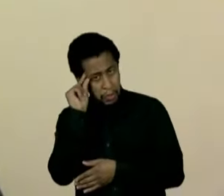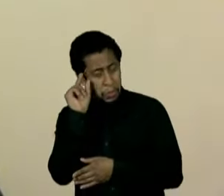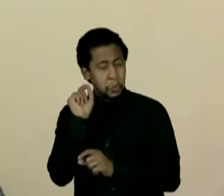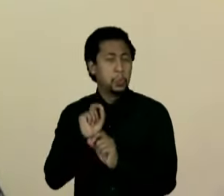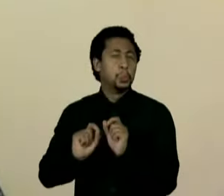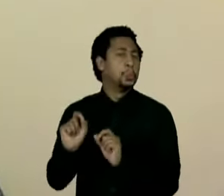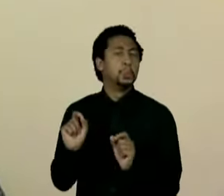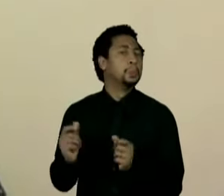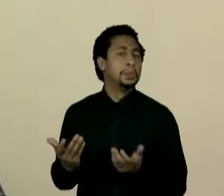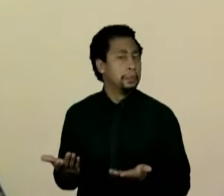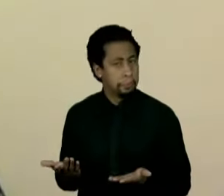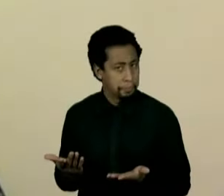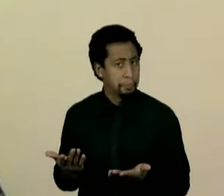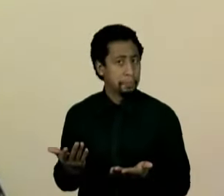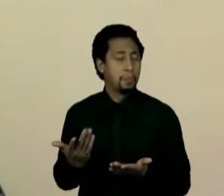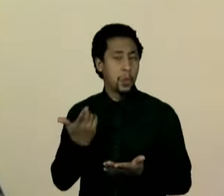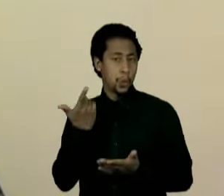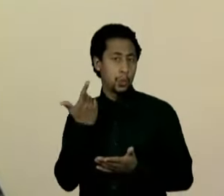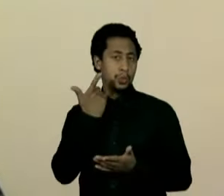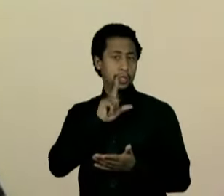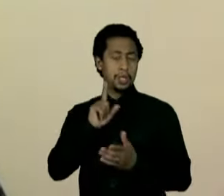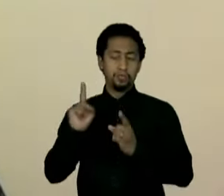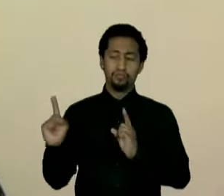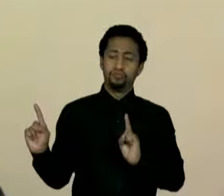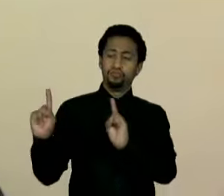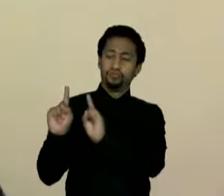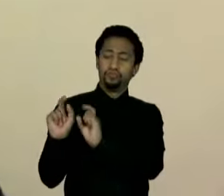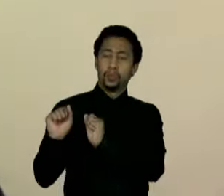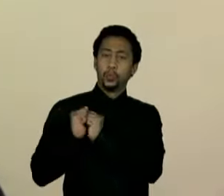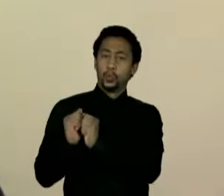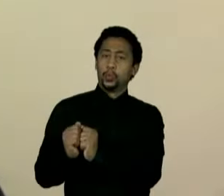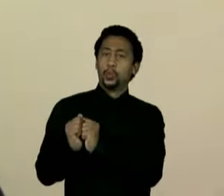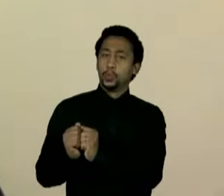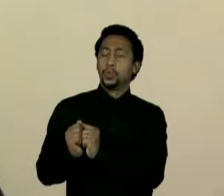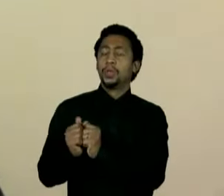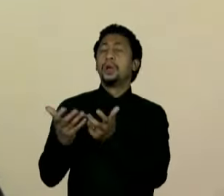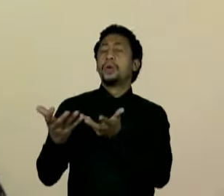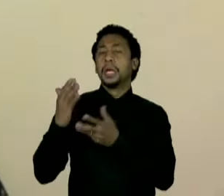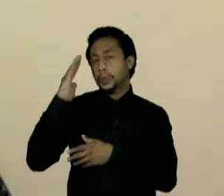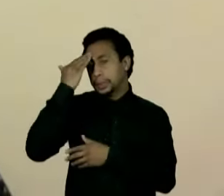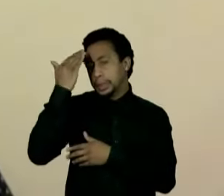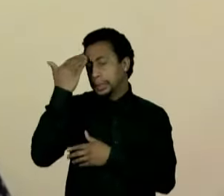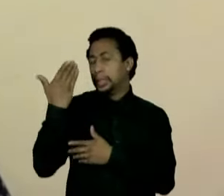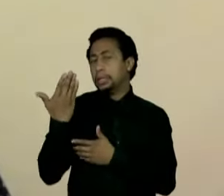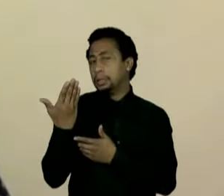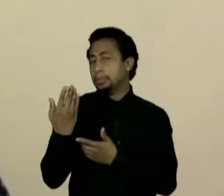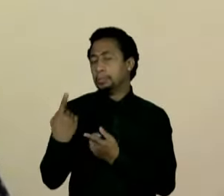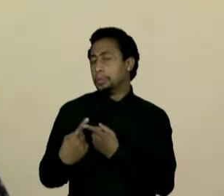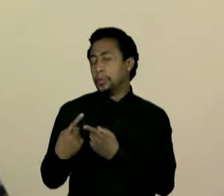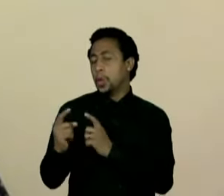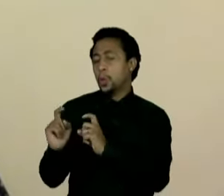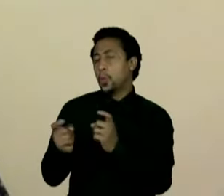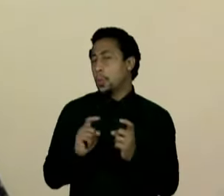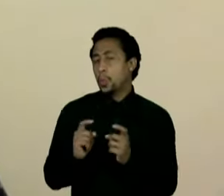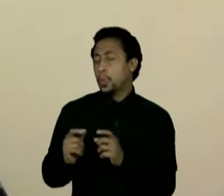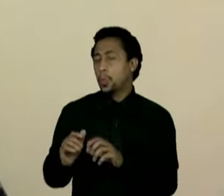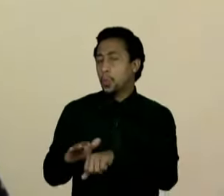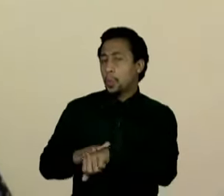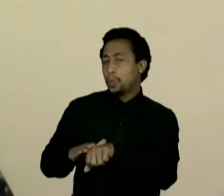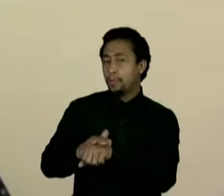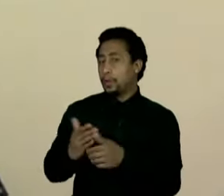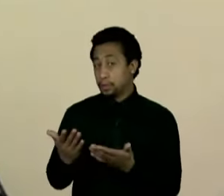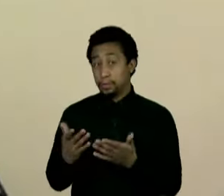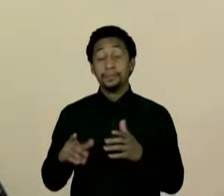enfim, para entrar na mesma chapa que ele, talvez. Queria entender como foi essa conversa de bastidor. E também se o senhor